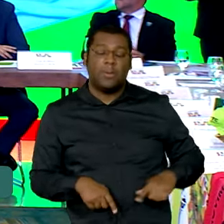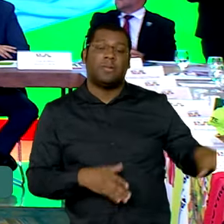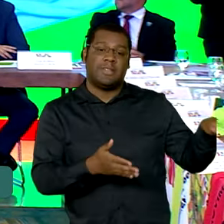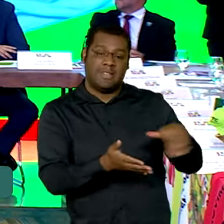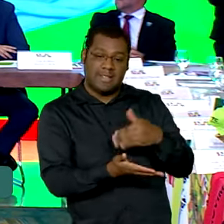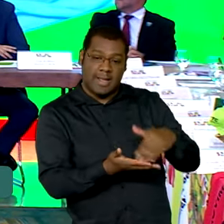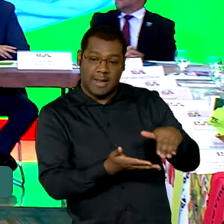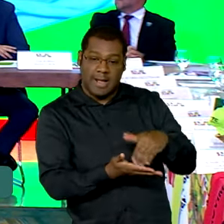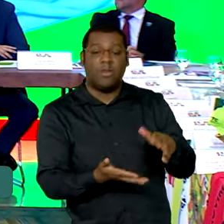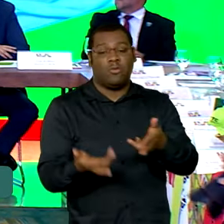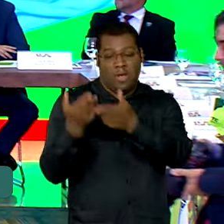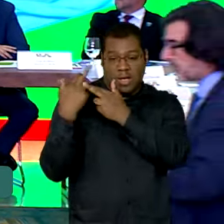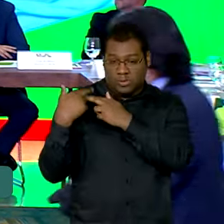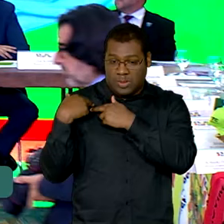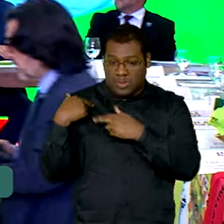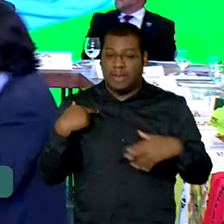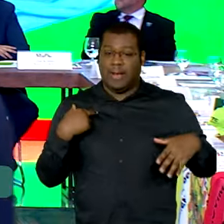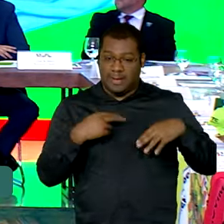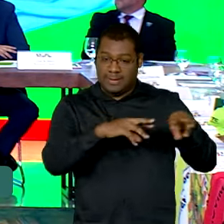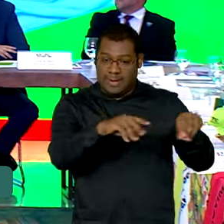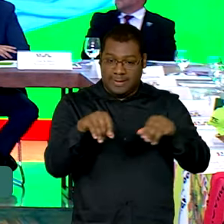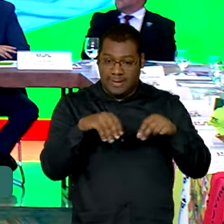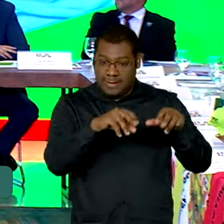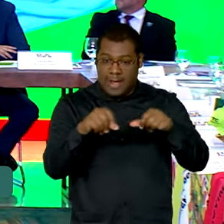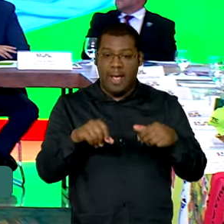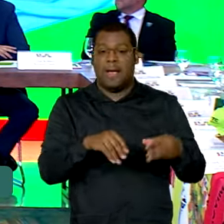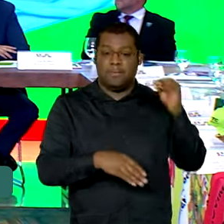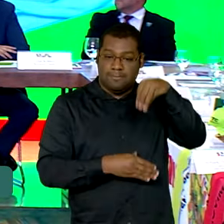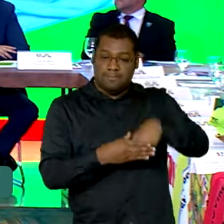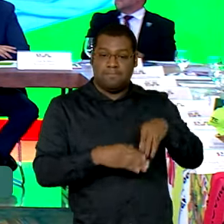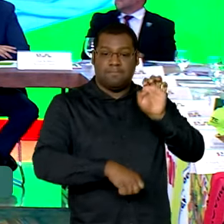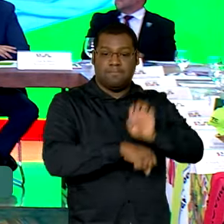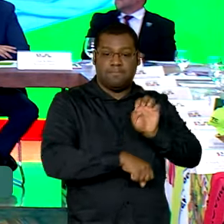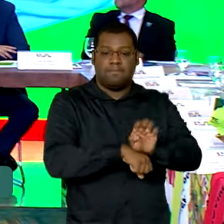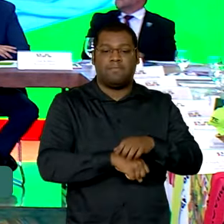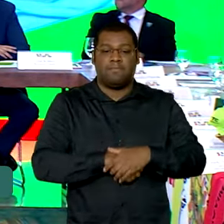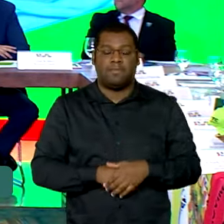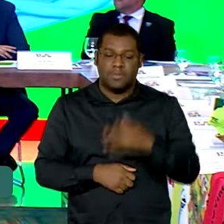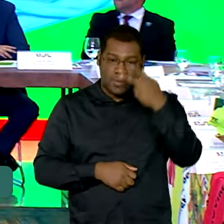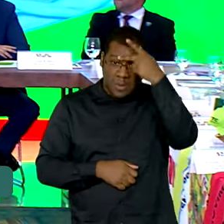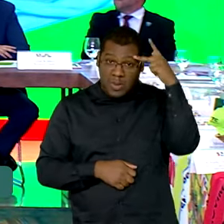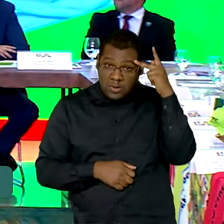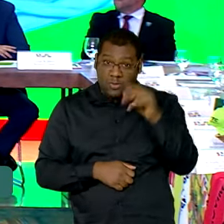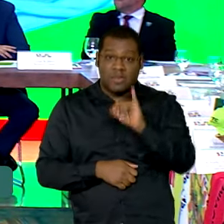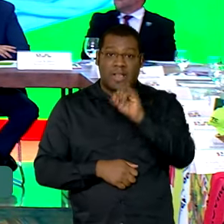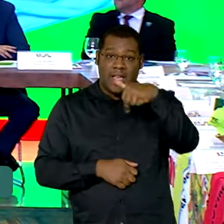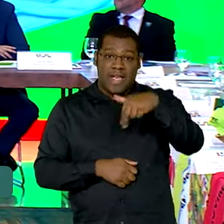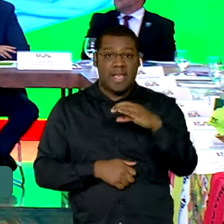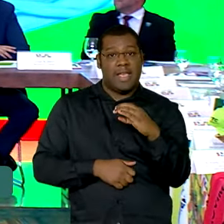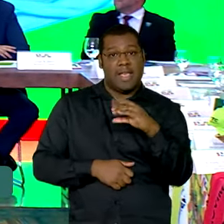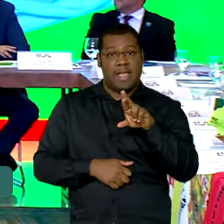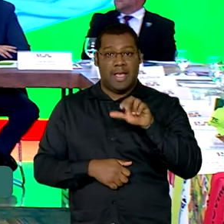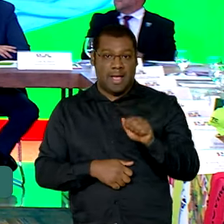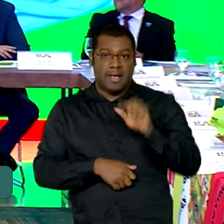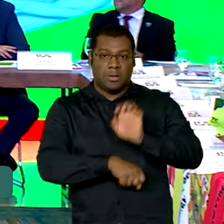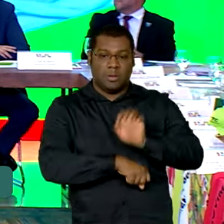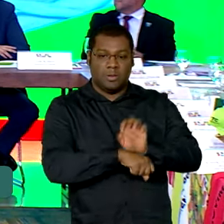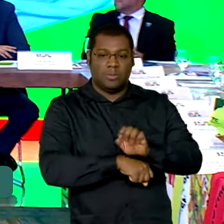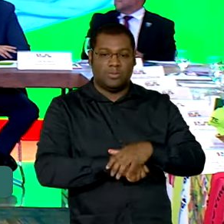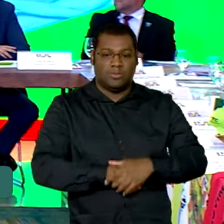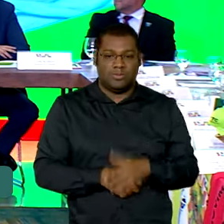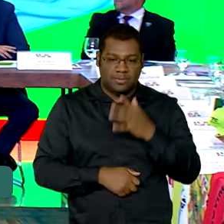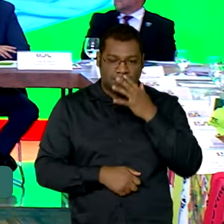que cuidam das terras em cada estado, com o pessoal do INCRA estadual, para a gente ter